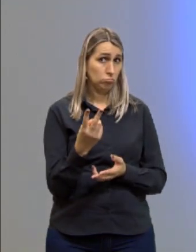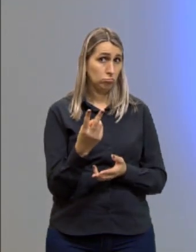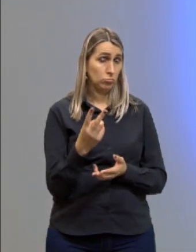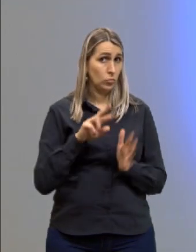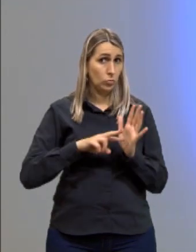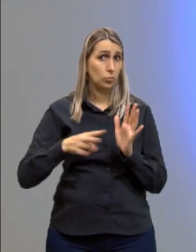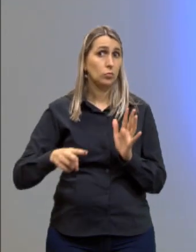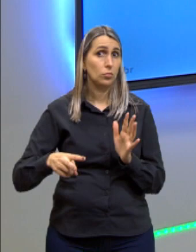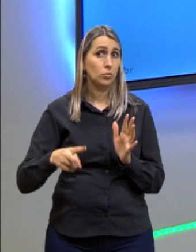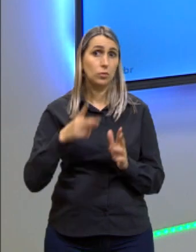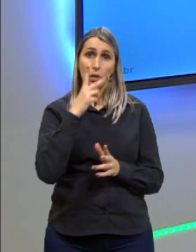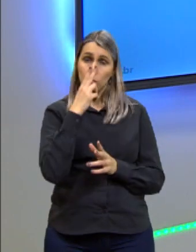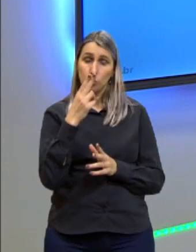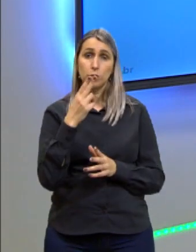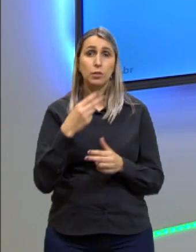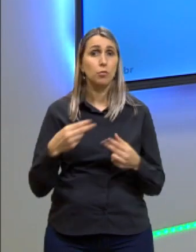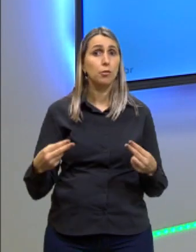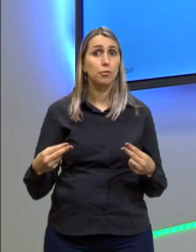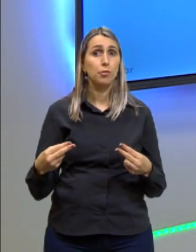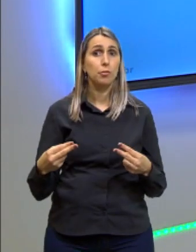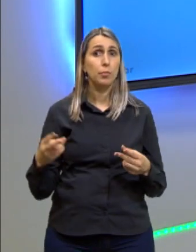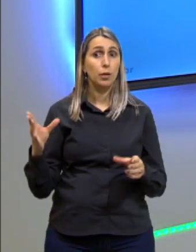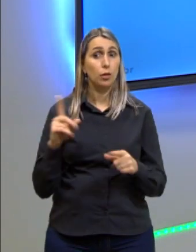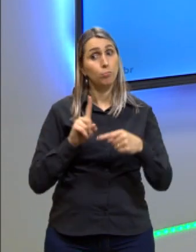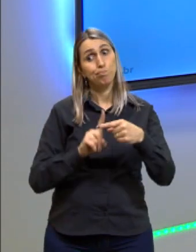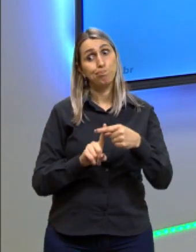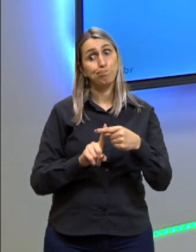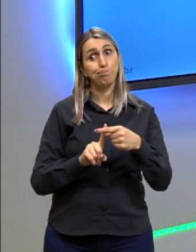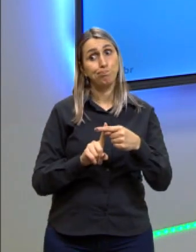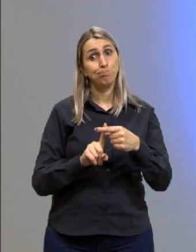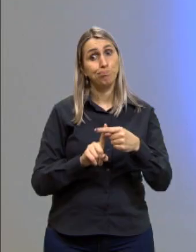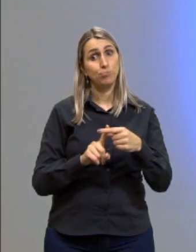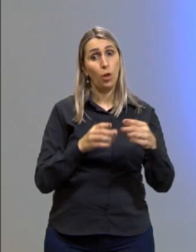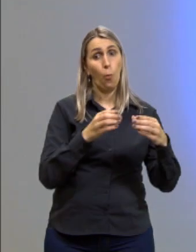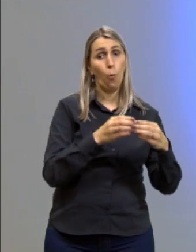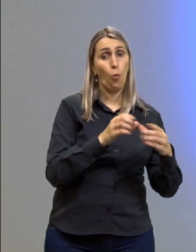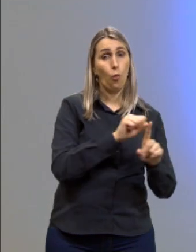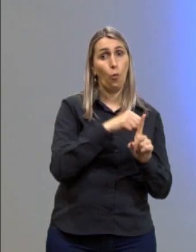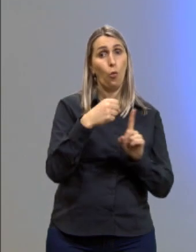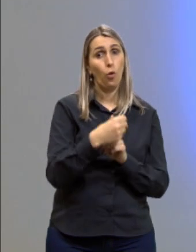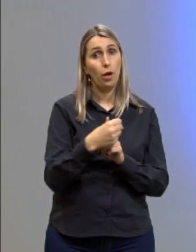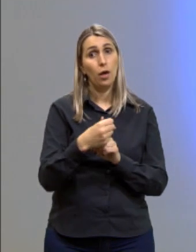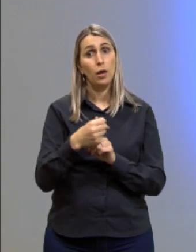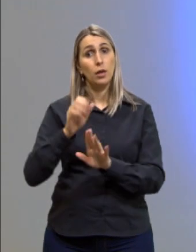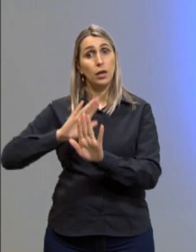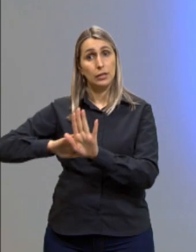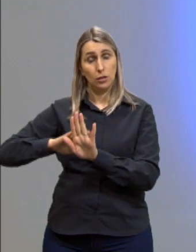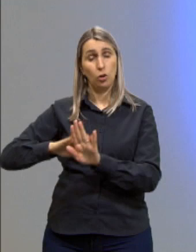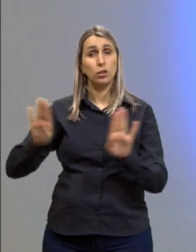consequência da mesma coisa, porque ele bota uma adição, bolhas sociais e ideológicas.